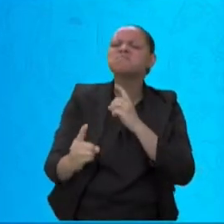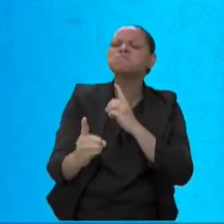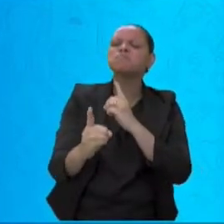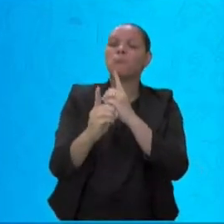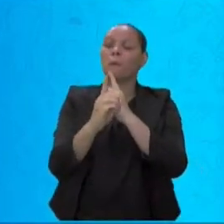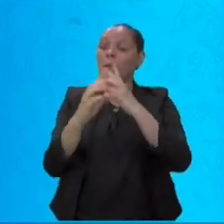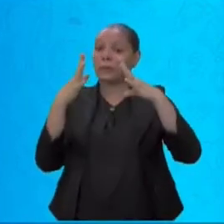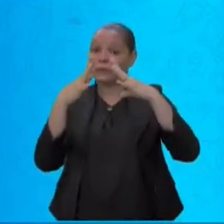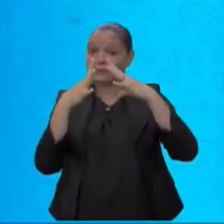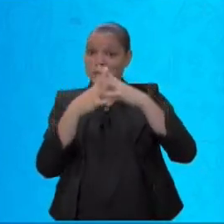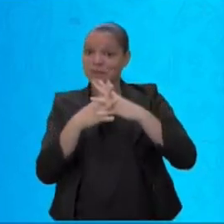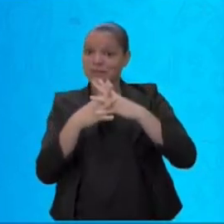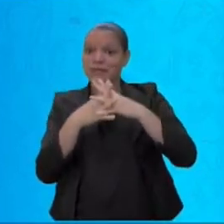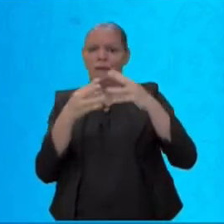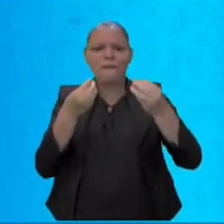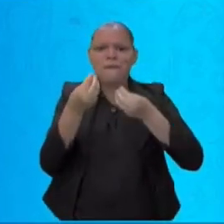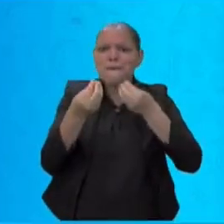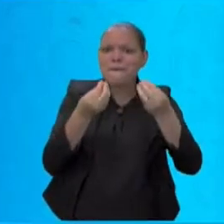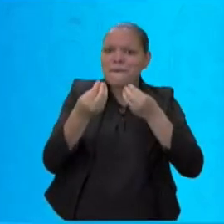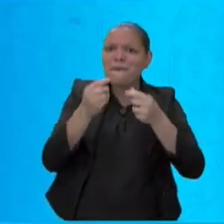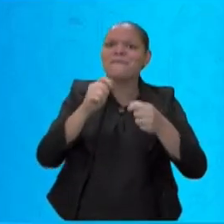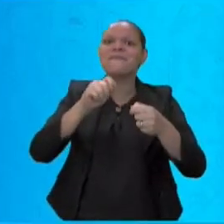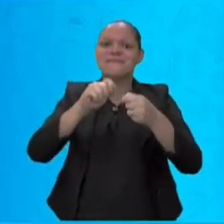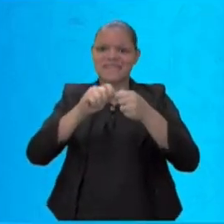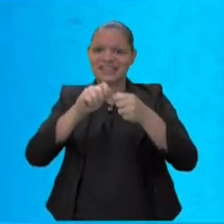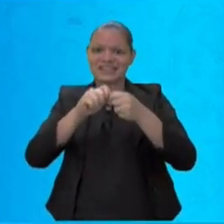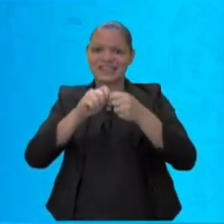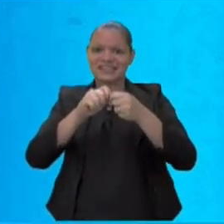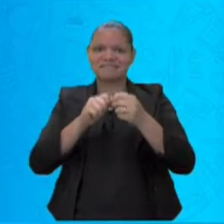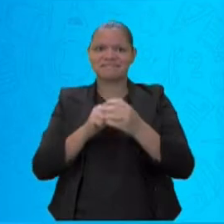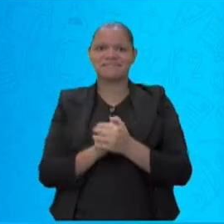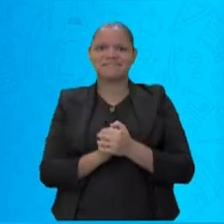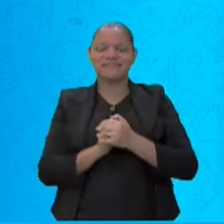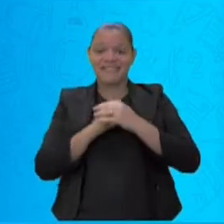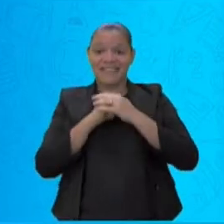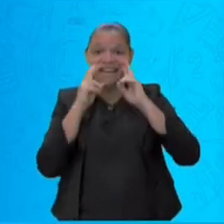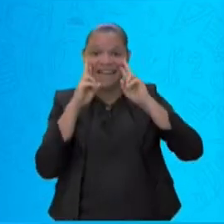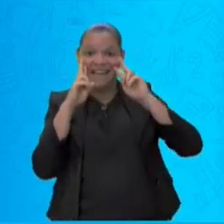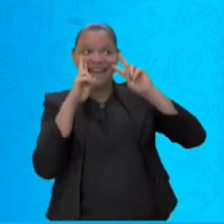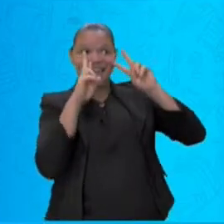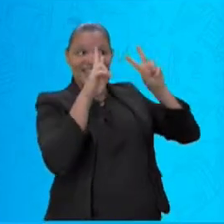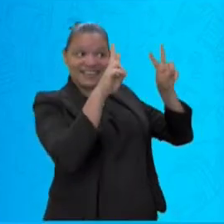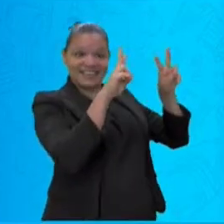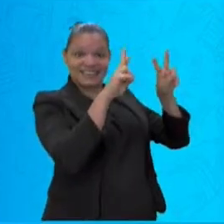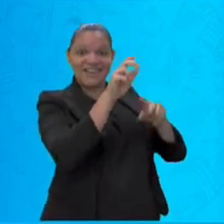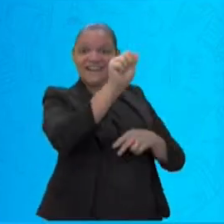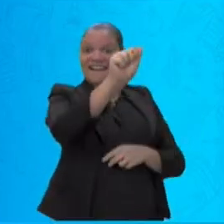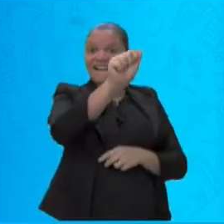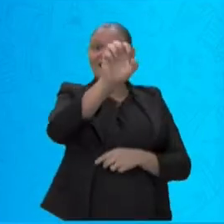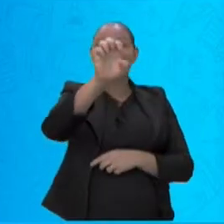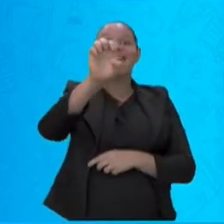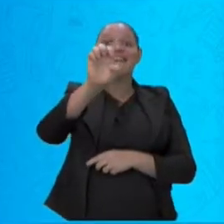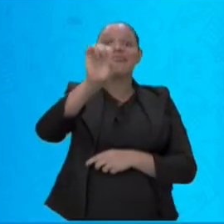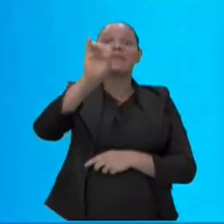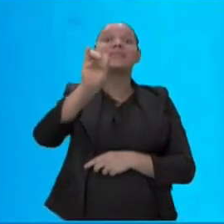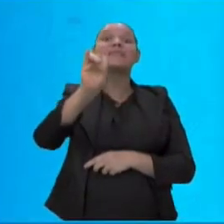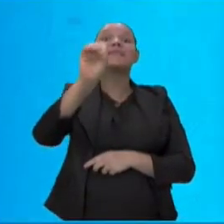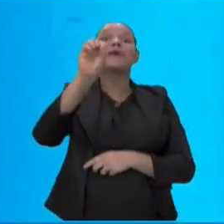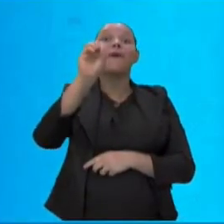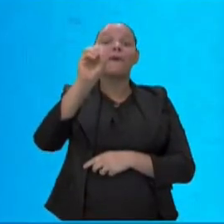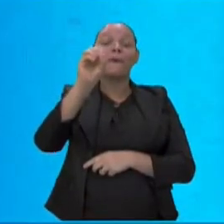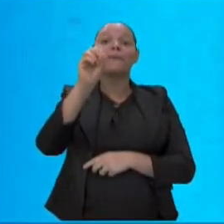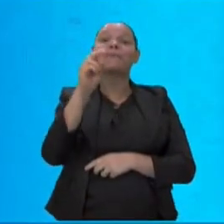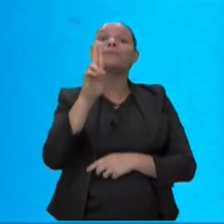consonantal. Preste atenção, ó. A, E, I, O, U são as nossas